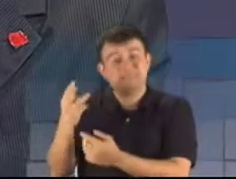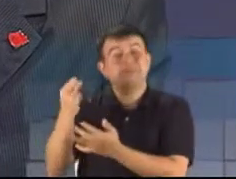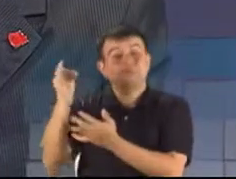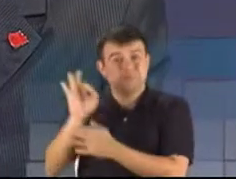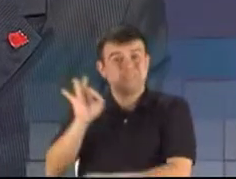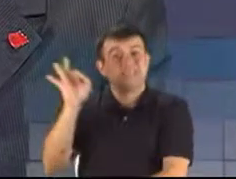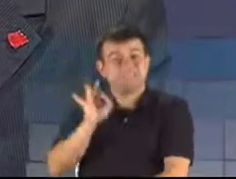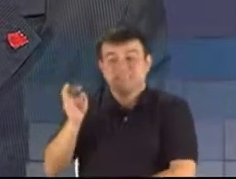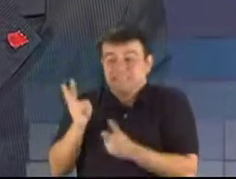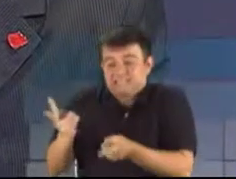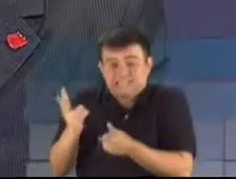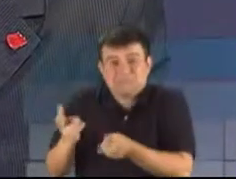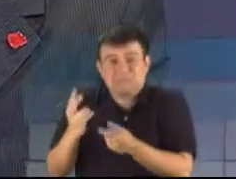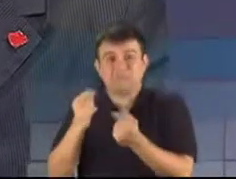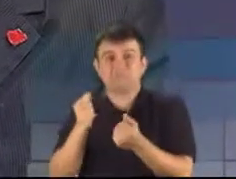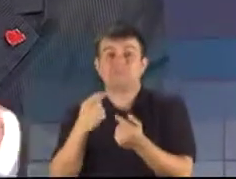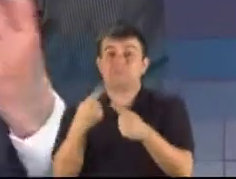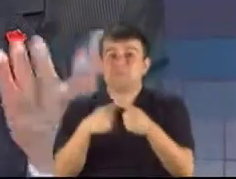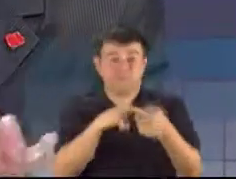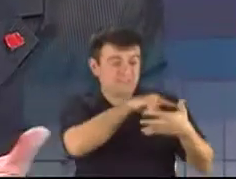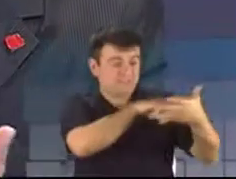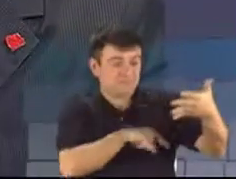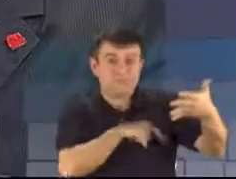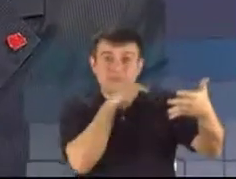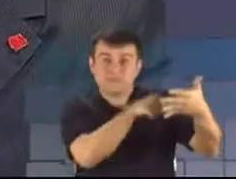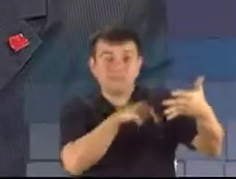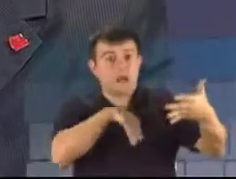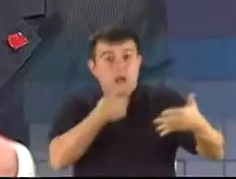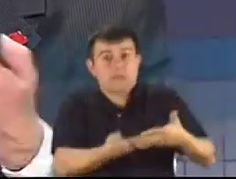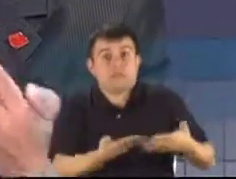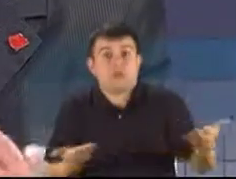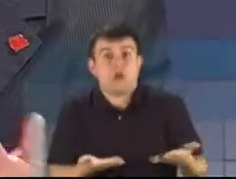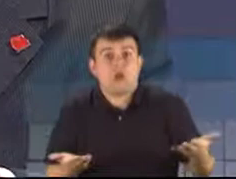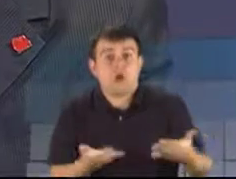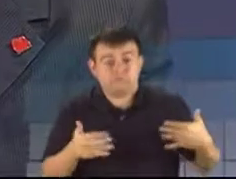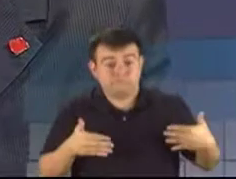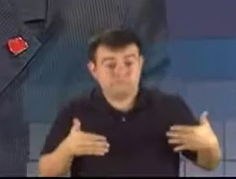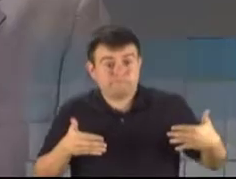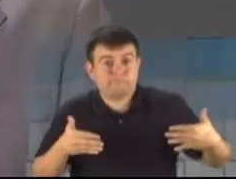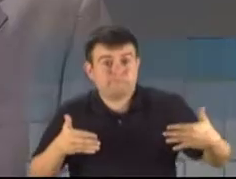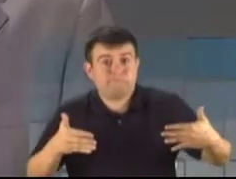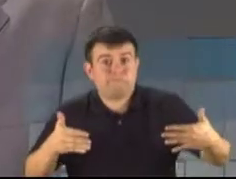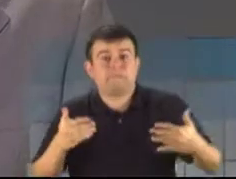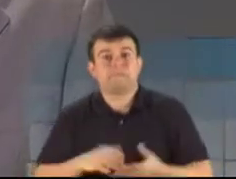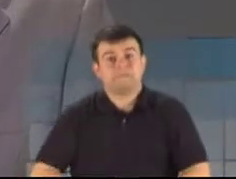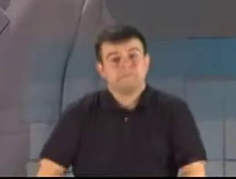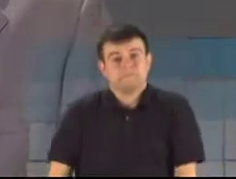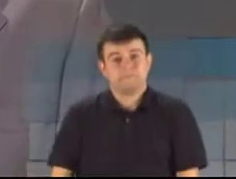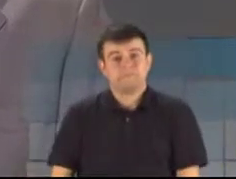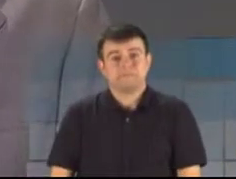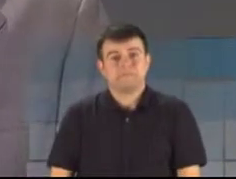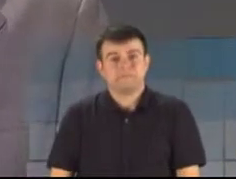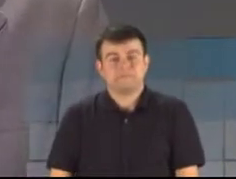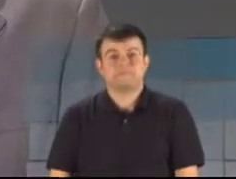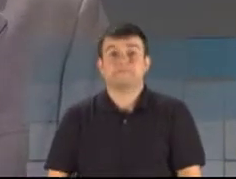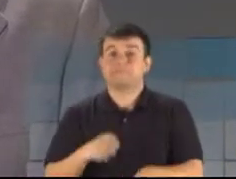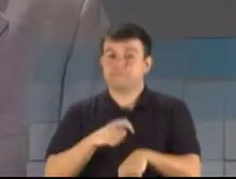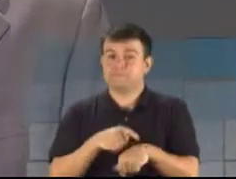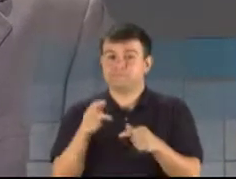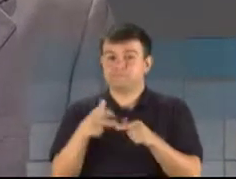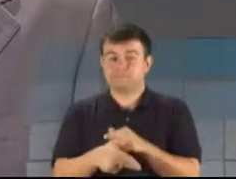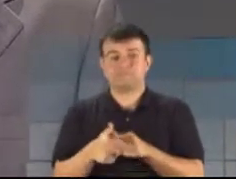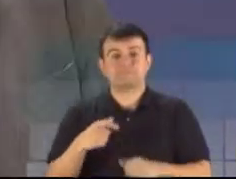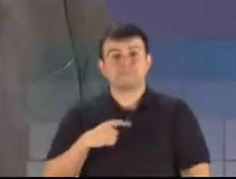contrato vigir, mesmo com as novas mudanças. Tempo esgotado. O candidato, o candidato Flávio Gomes tem um